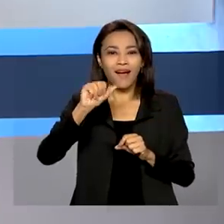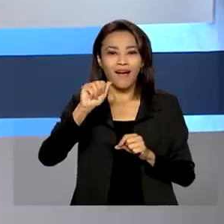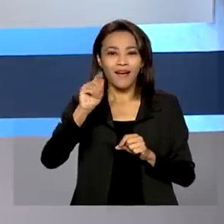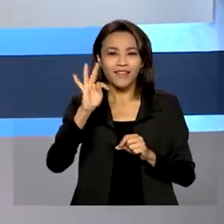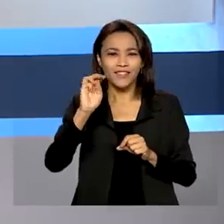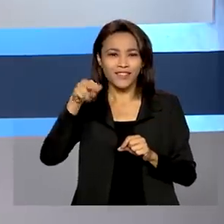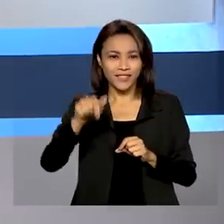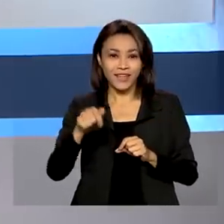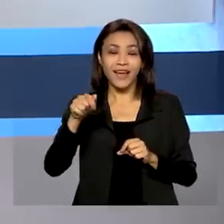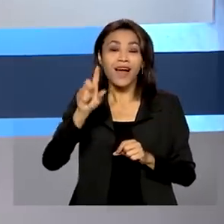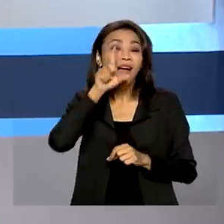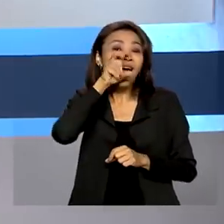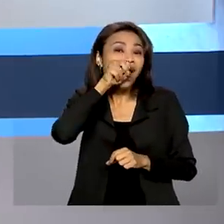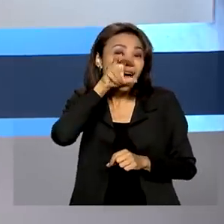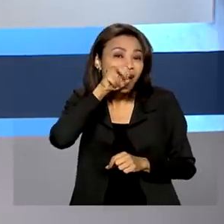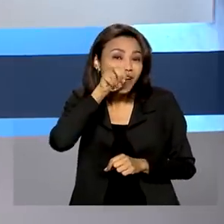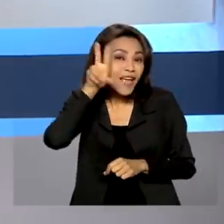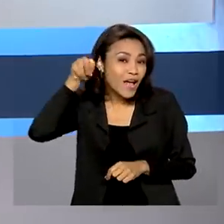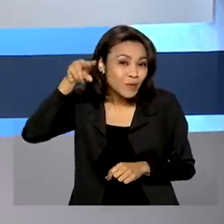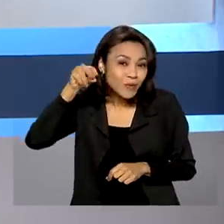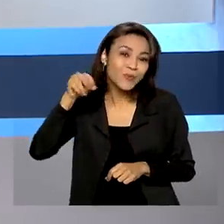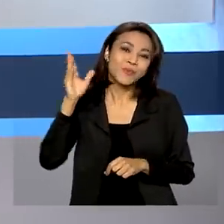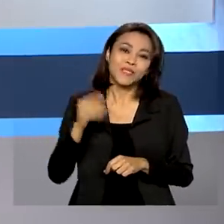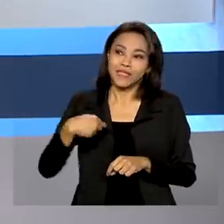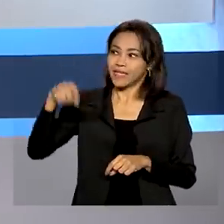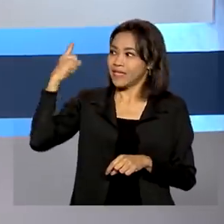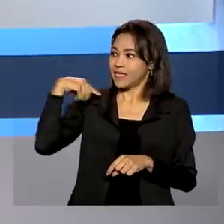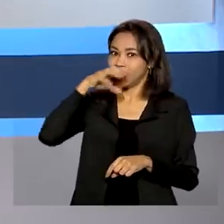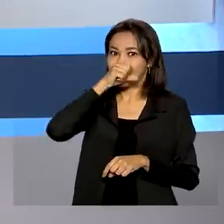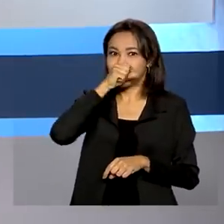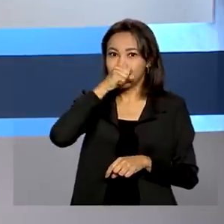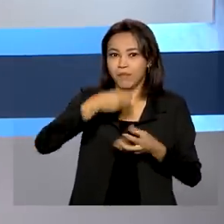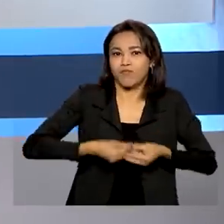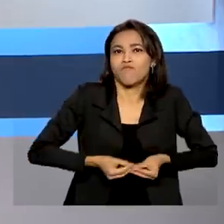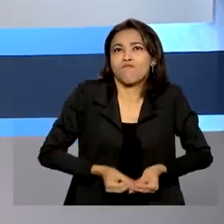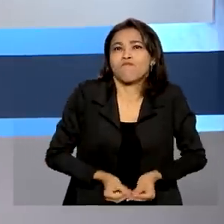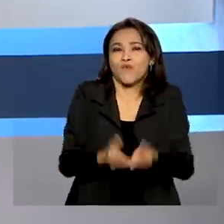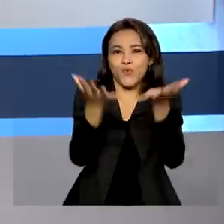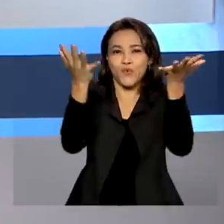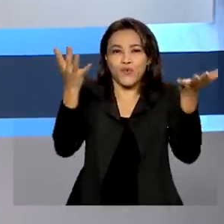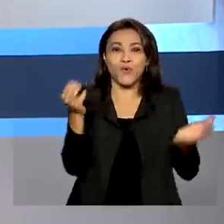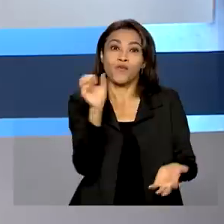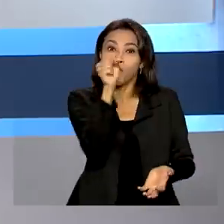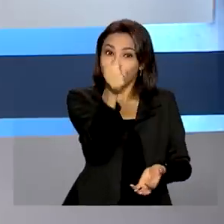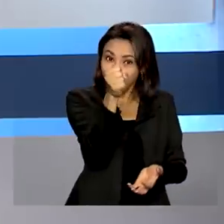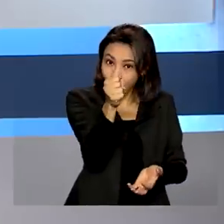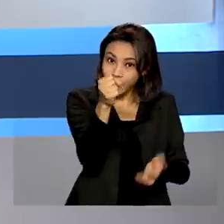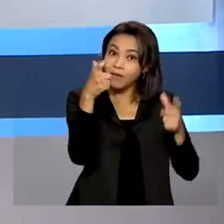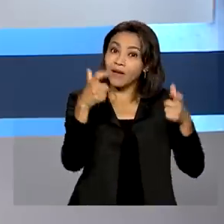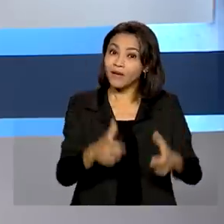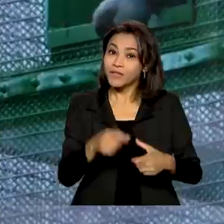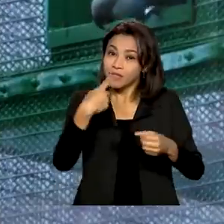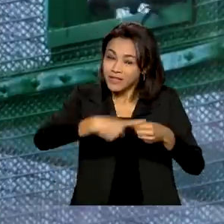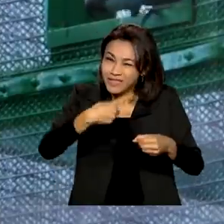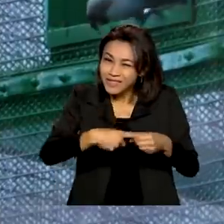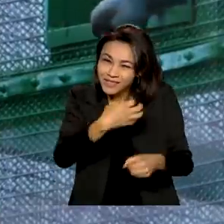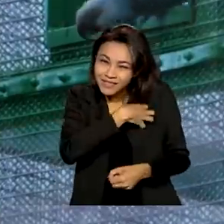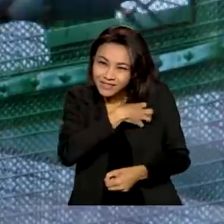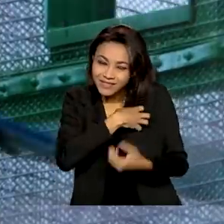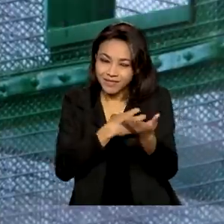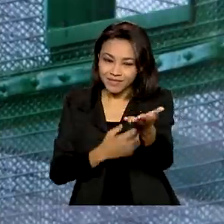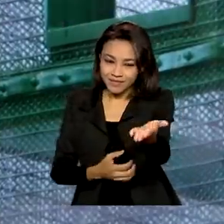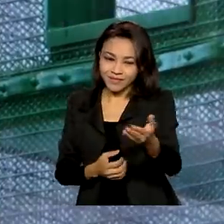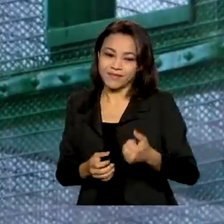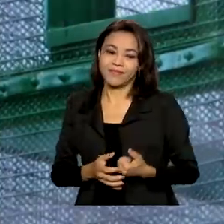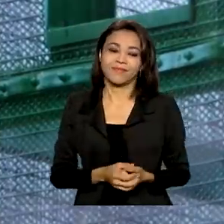extinta da natureza. Neste sábado, foi realizada a soltura de oito aves em Curaçá, na Bahia. As